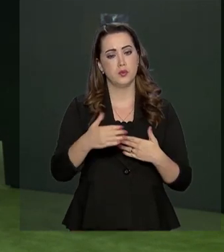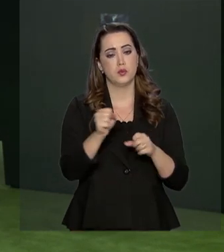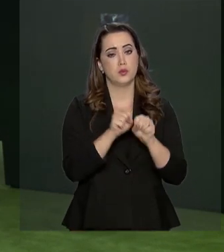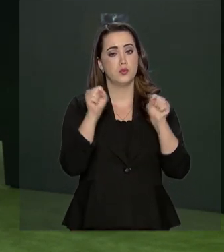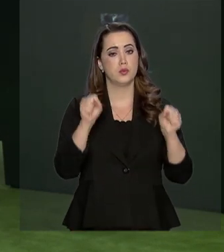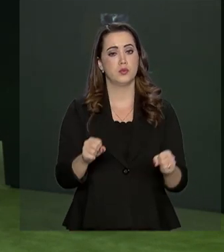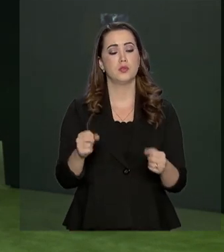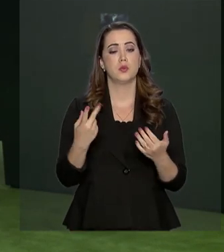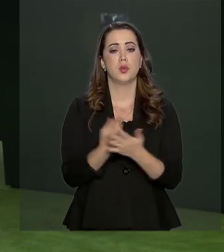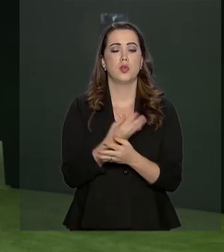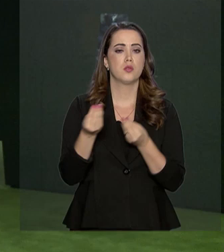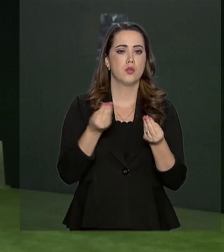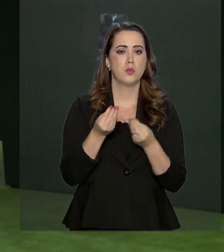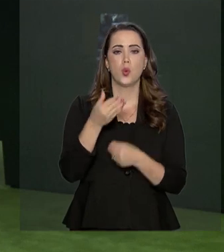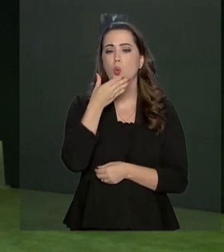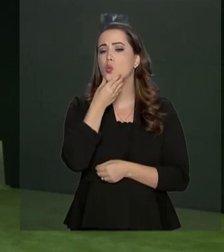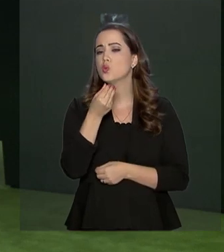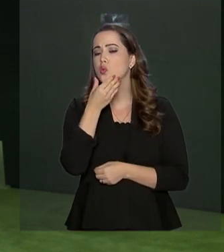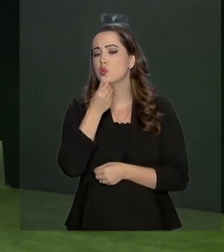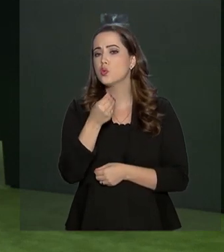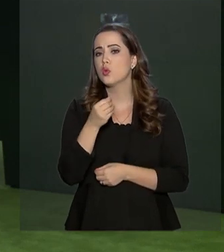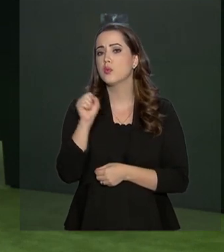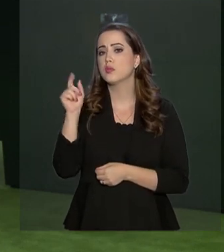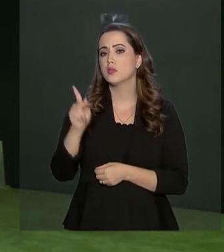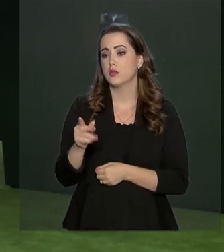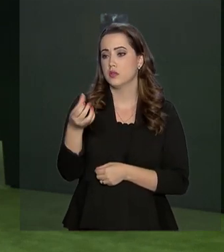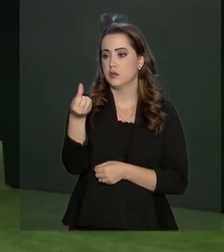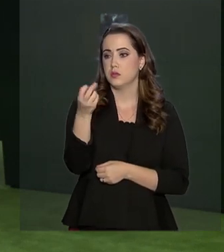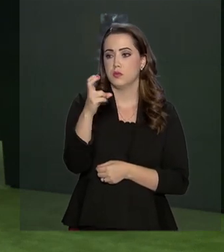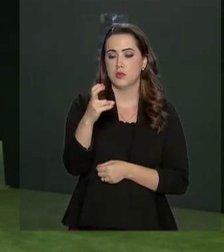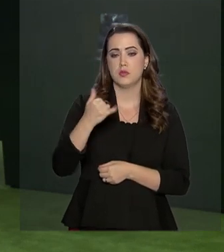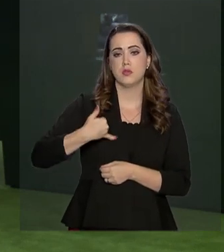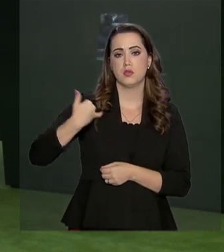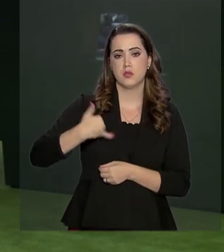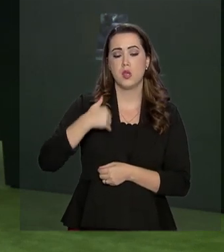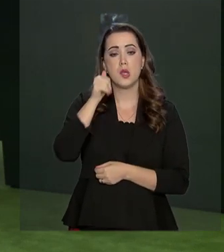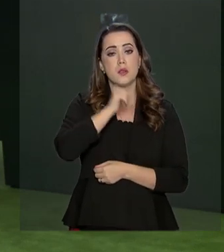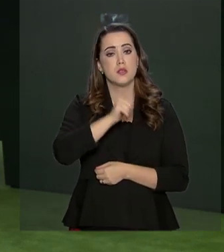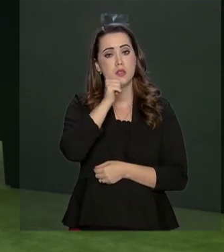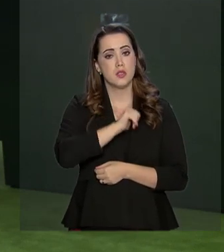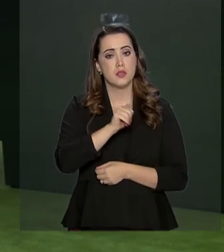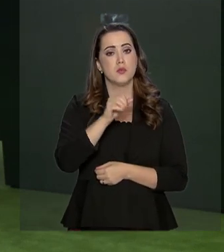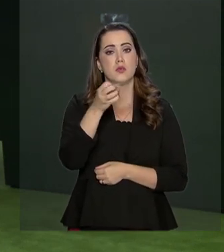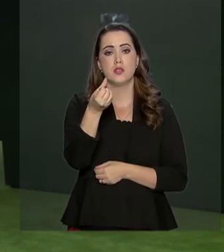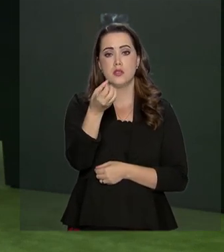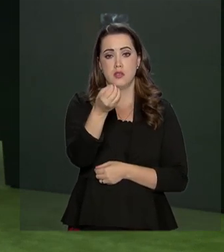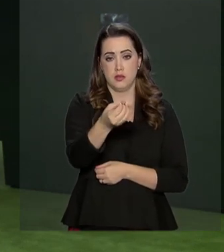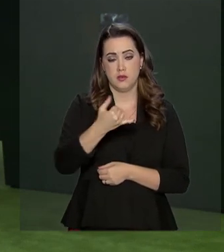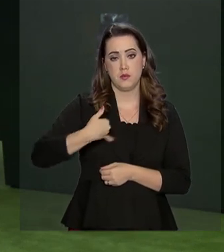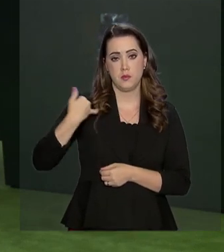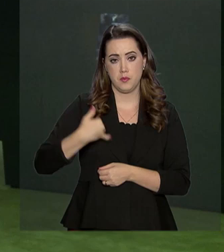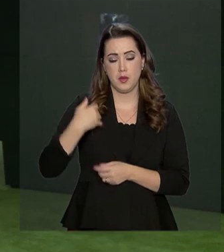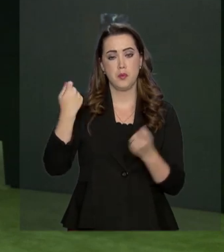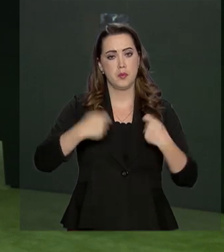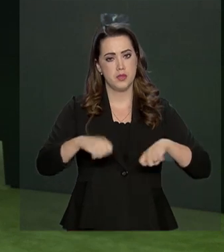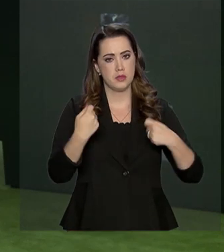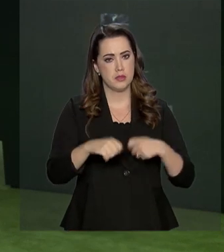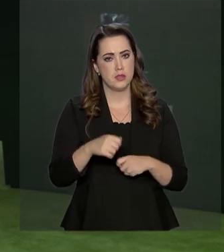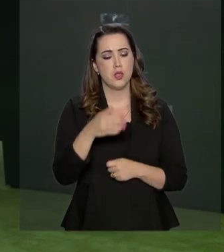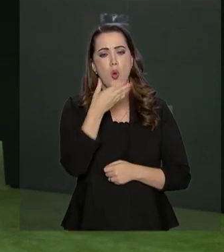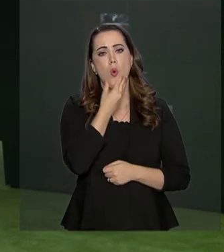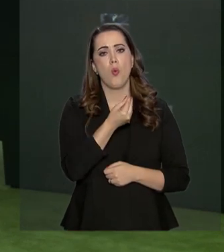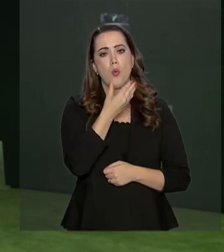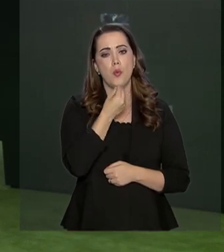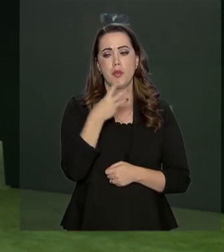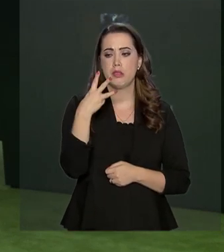funciona da seguinte forma. Os homens se aposentam aos 65 anos e as mulheres aos 60. E eles têm que ter os homens